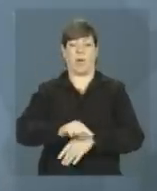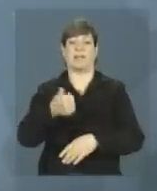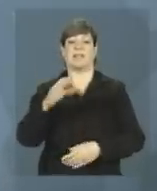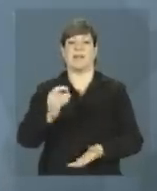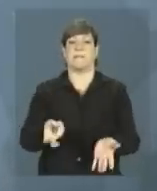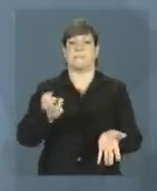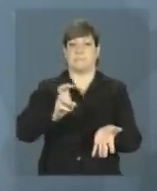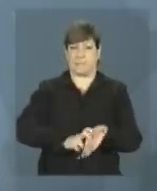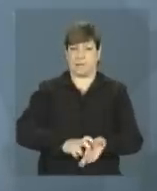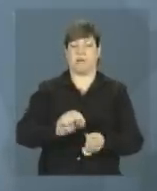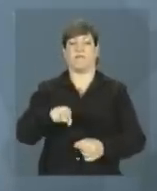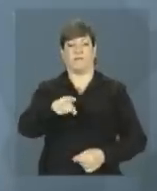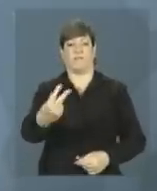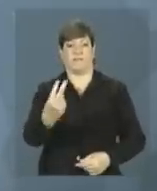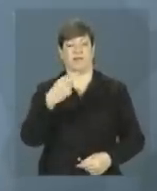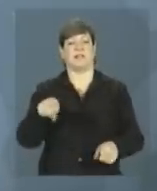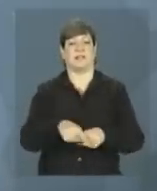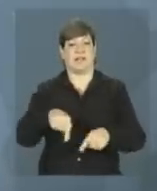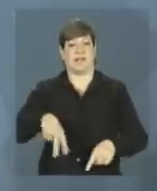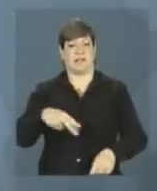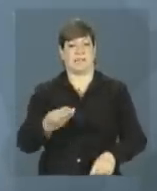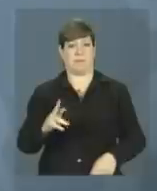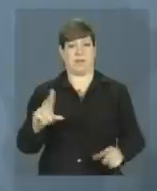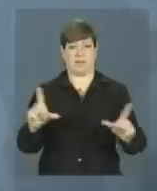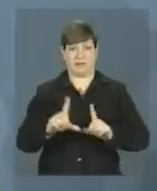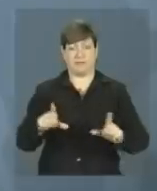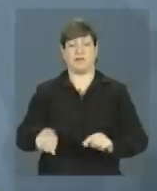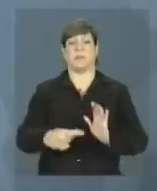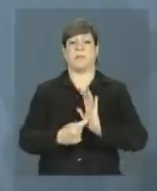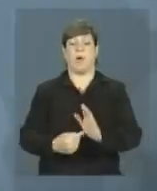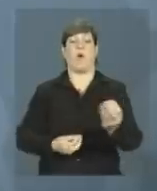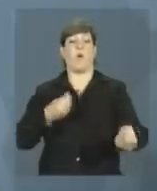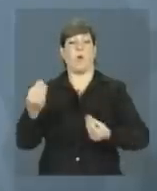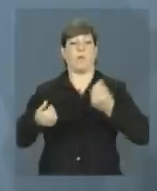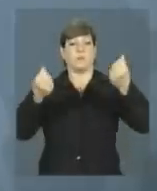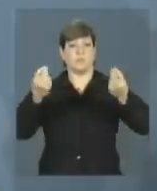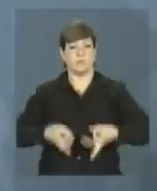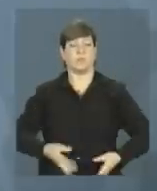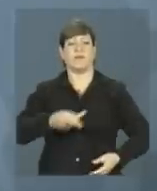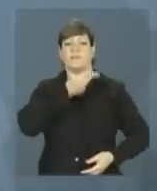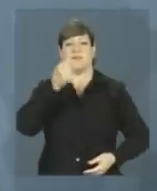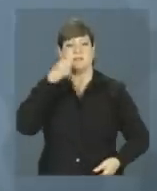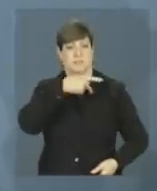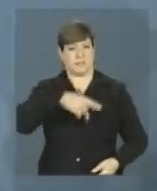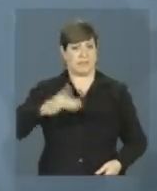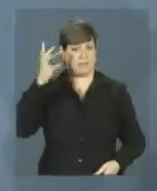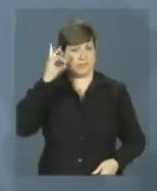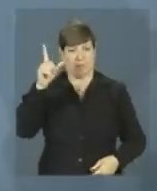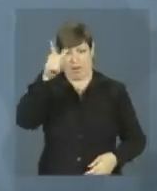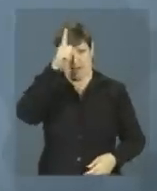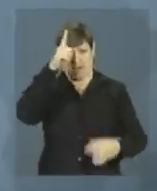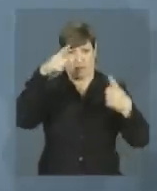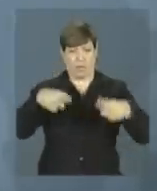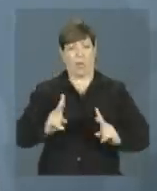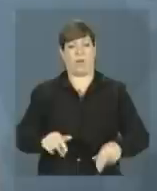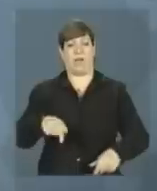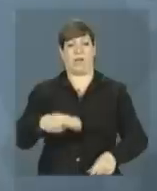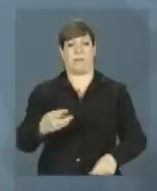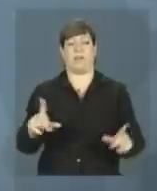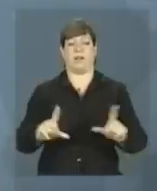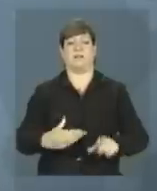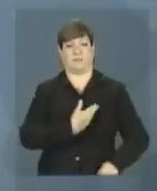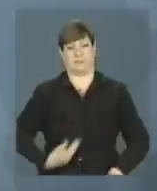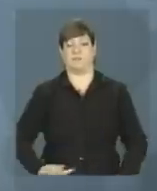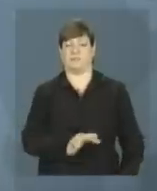10 horas da manhã, você acompanha aqui na TV NBR a cobertura da visita da presidenta Dilma Rousseff à Alemanha. Continue com a